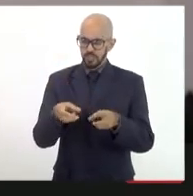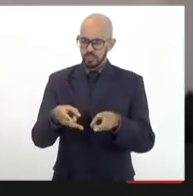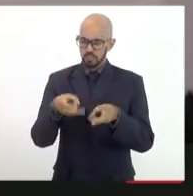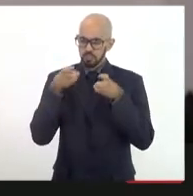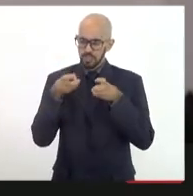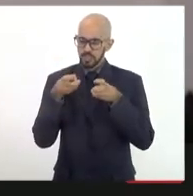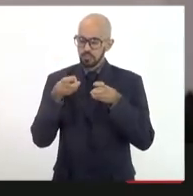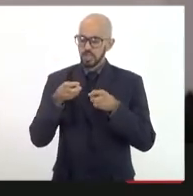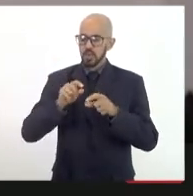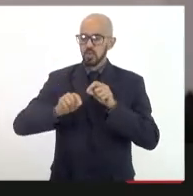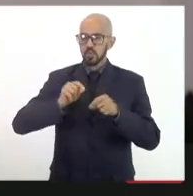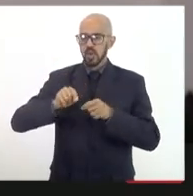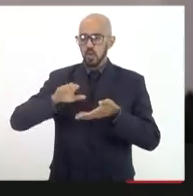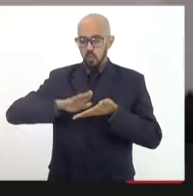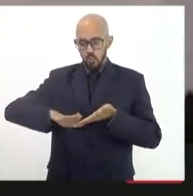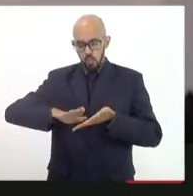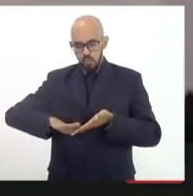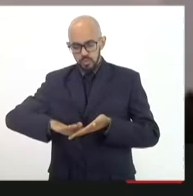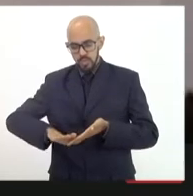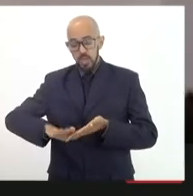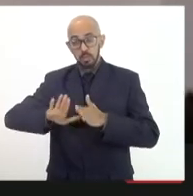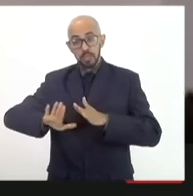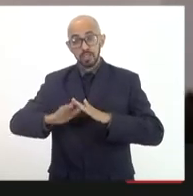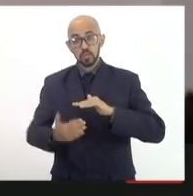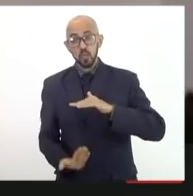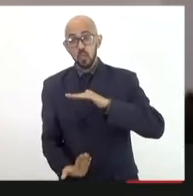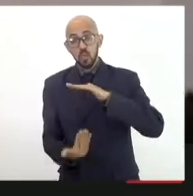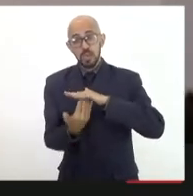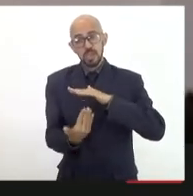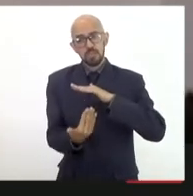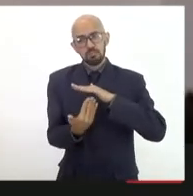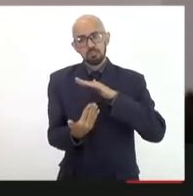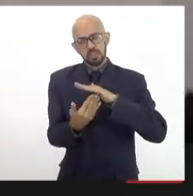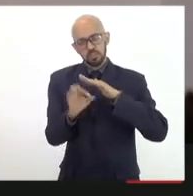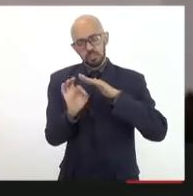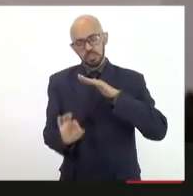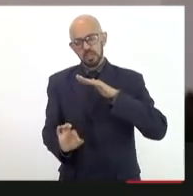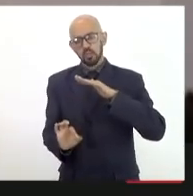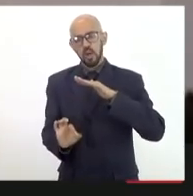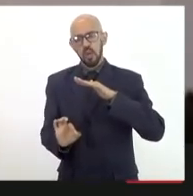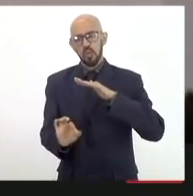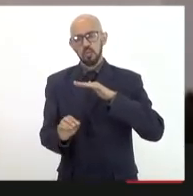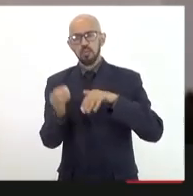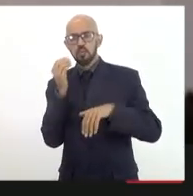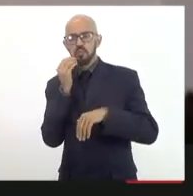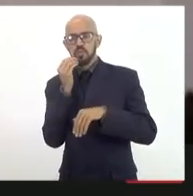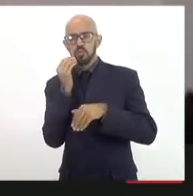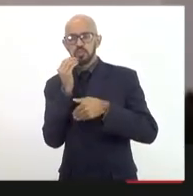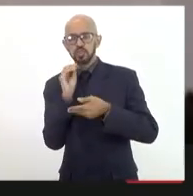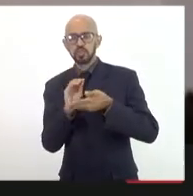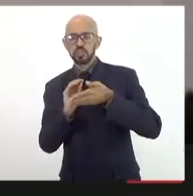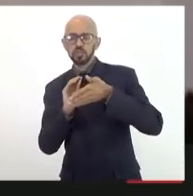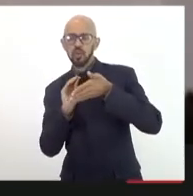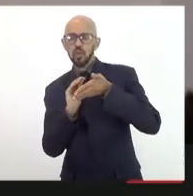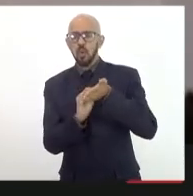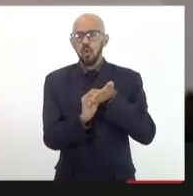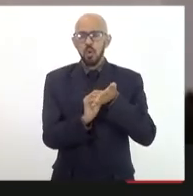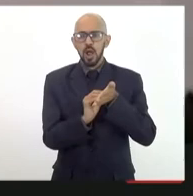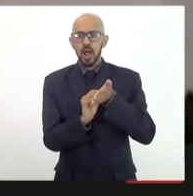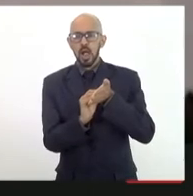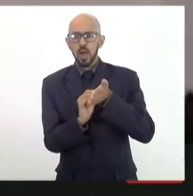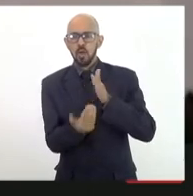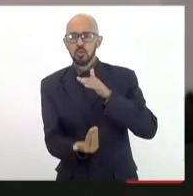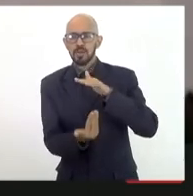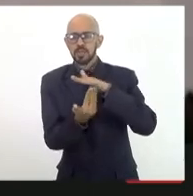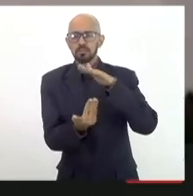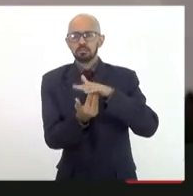custeio, mas dando um limite percentual. Podia-se estabelecer um limite para o uso de